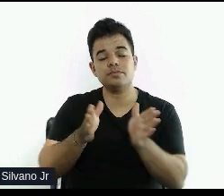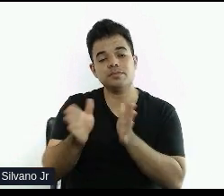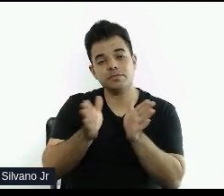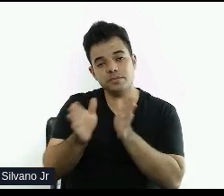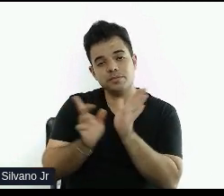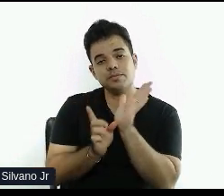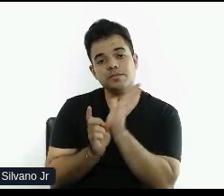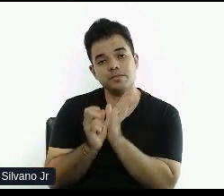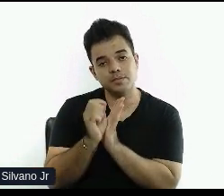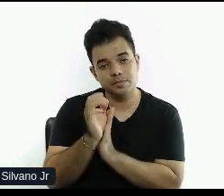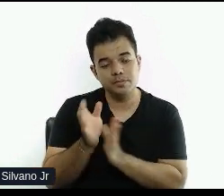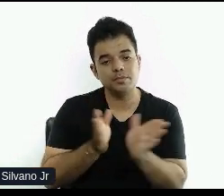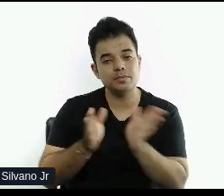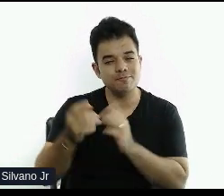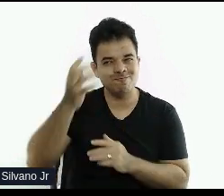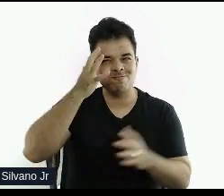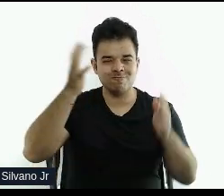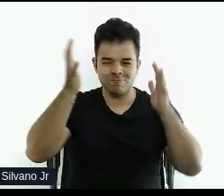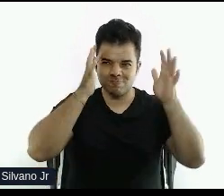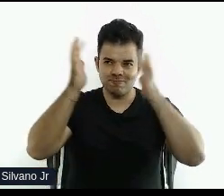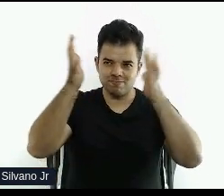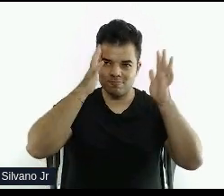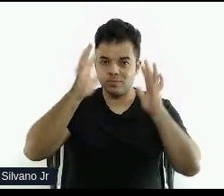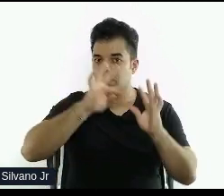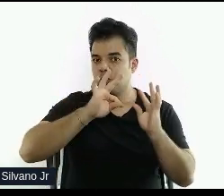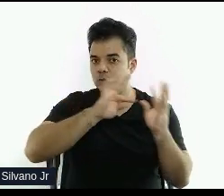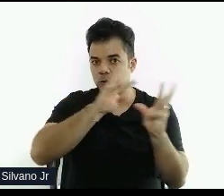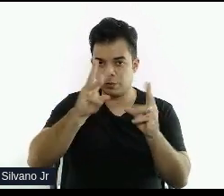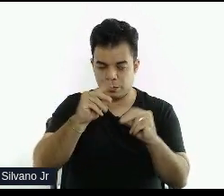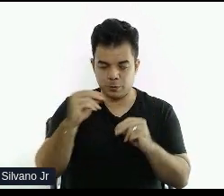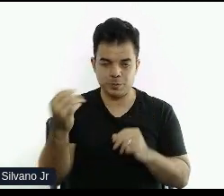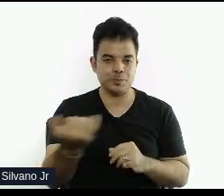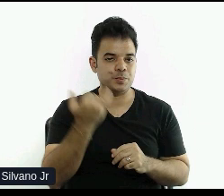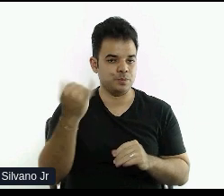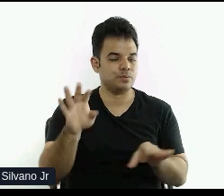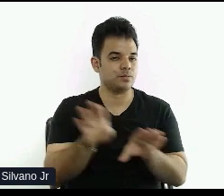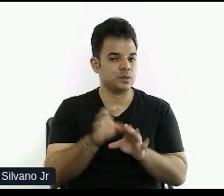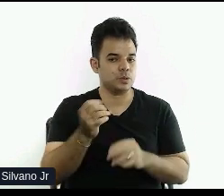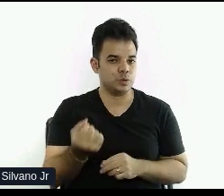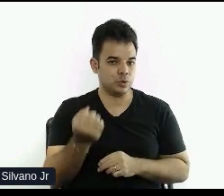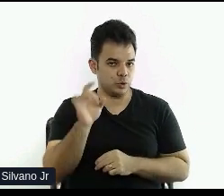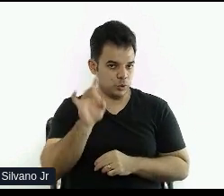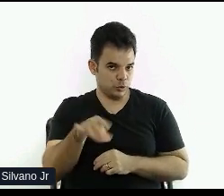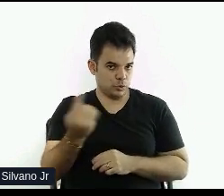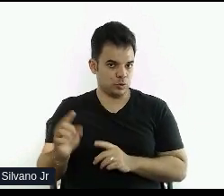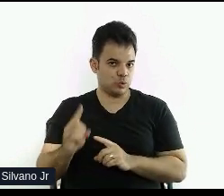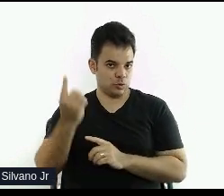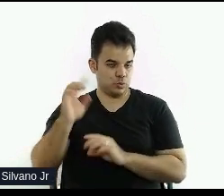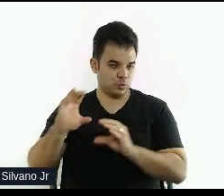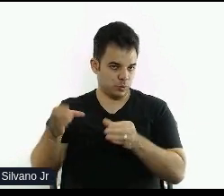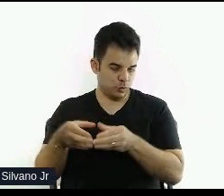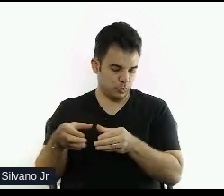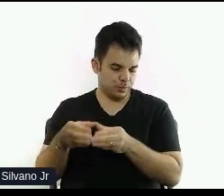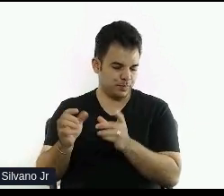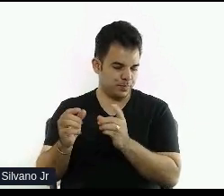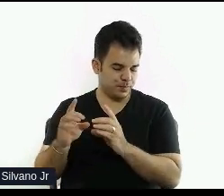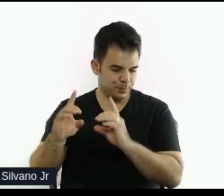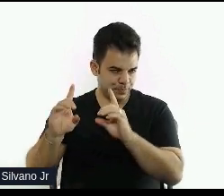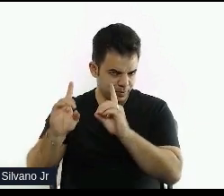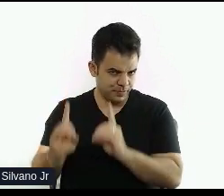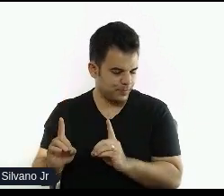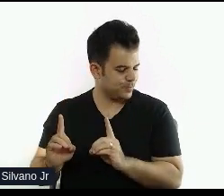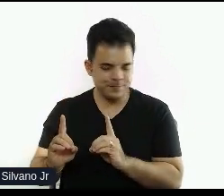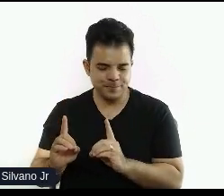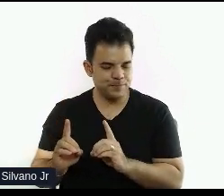precisa ser pensada, né? Num todo e não beneficia só pessoas com deficiência. Acho que isso é bem importante a gente ter